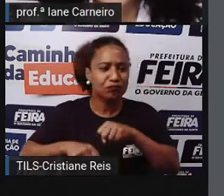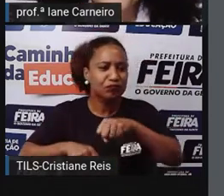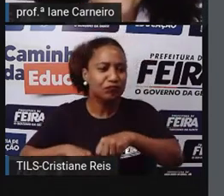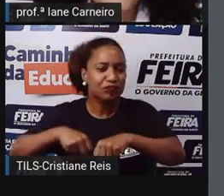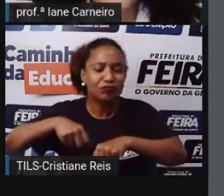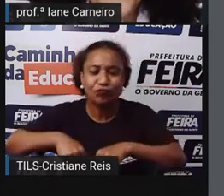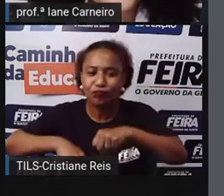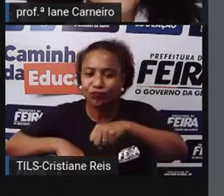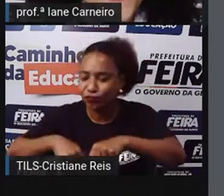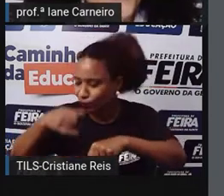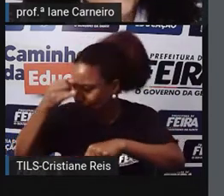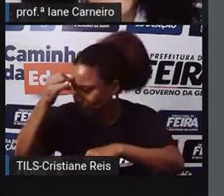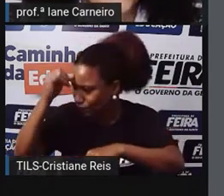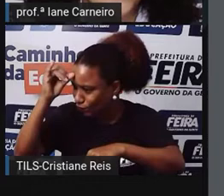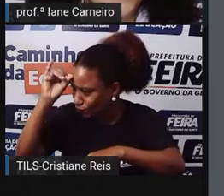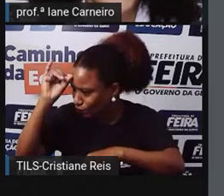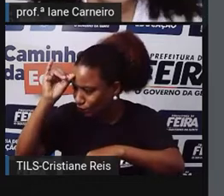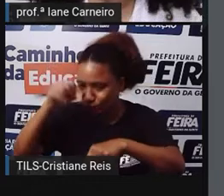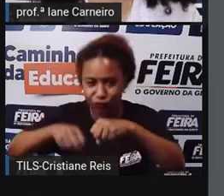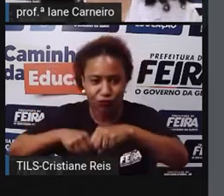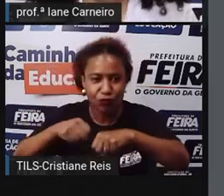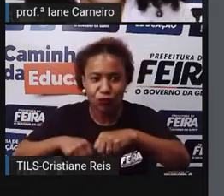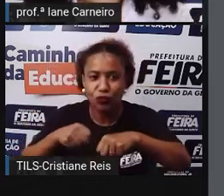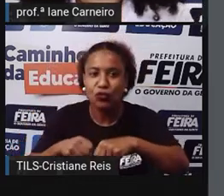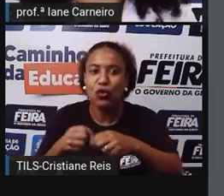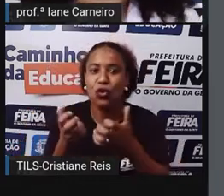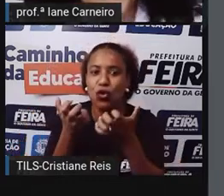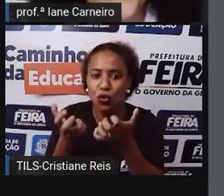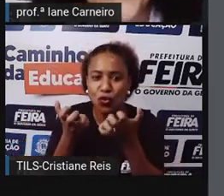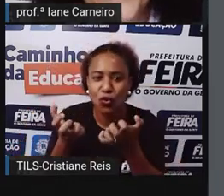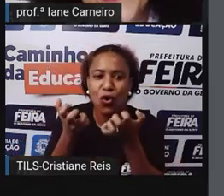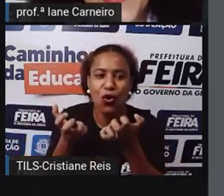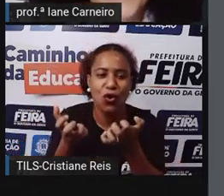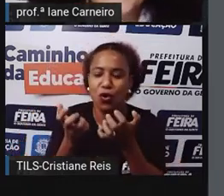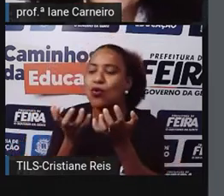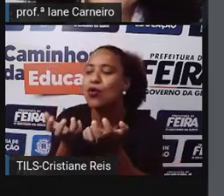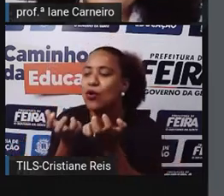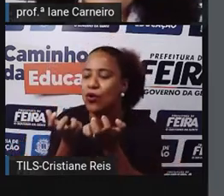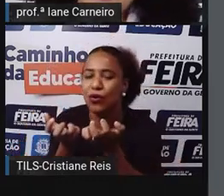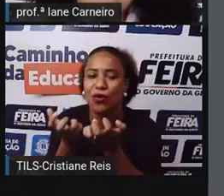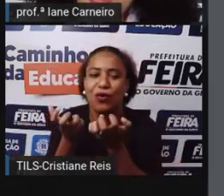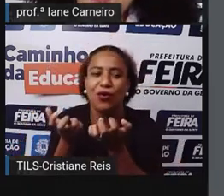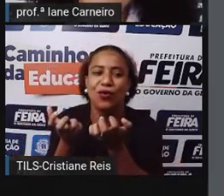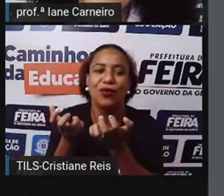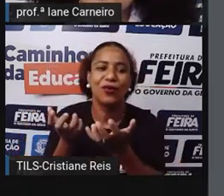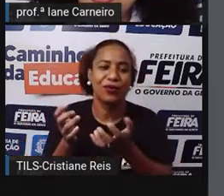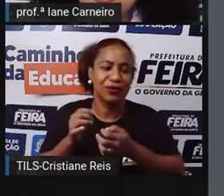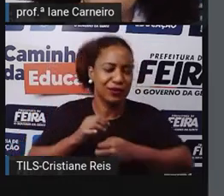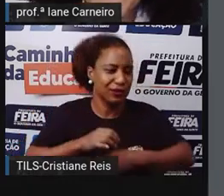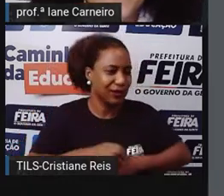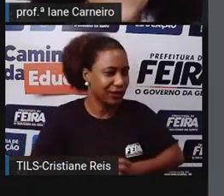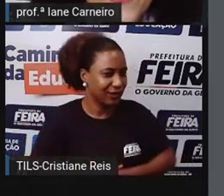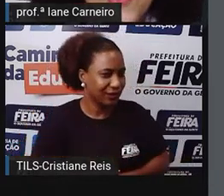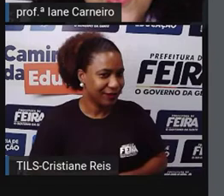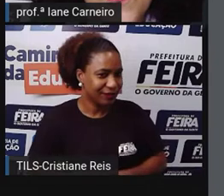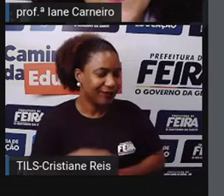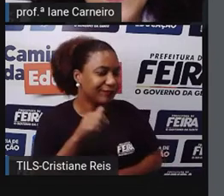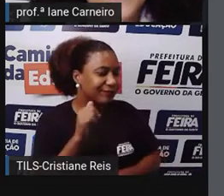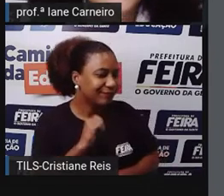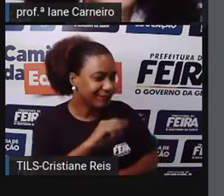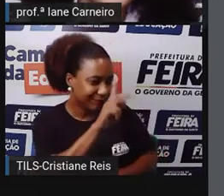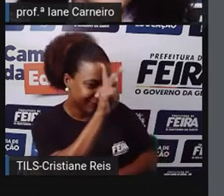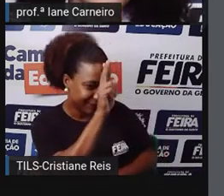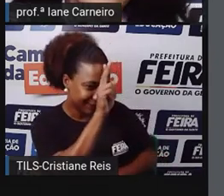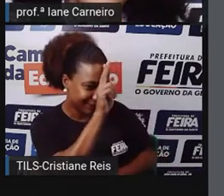falou com a voz bem grossa. Eu quero! Dona baratinha perguntou,